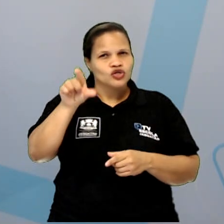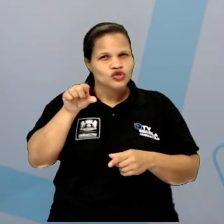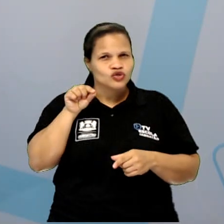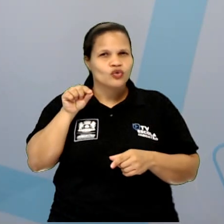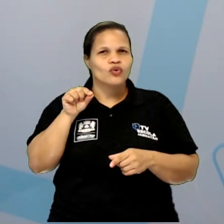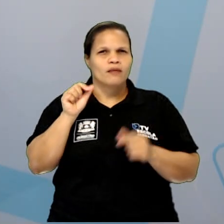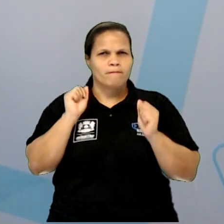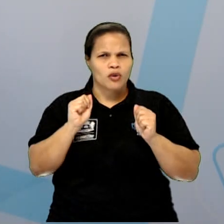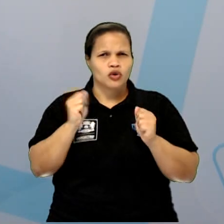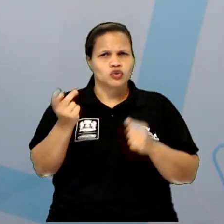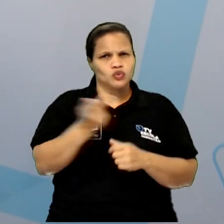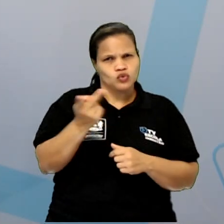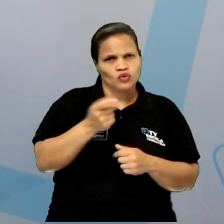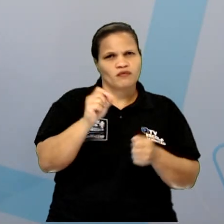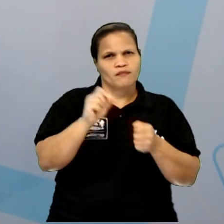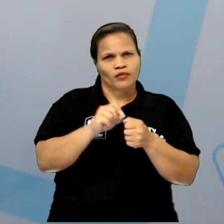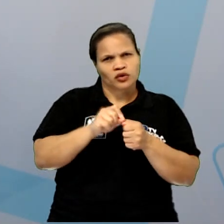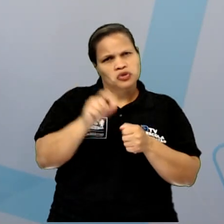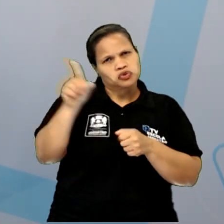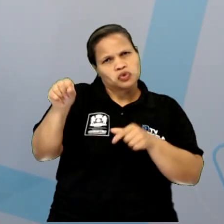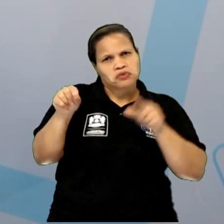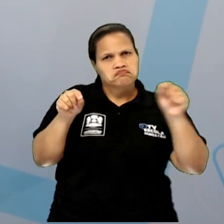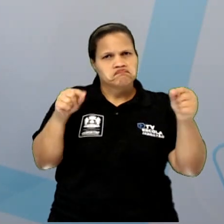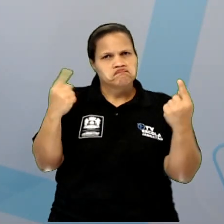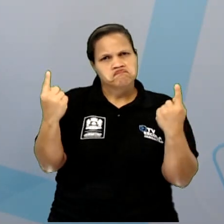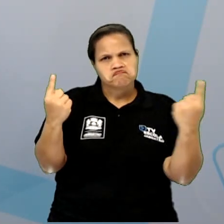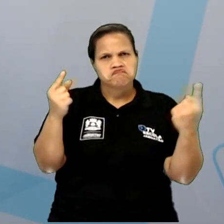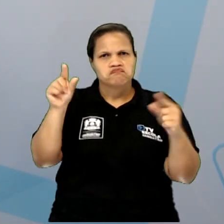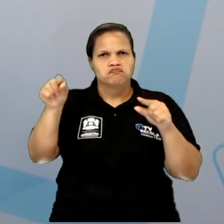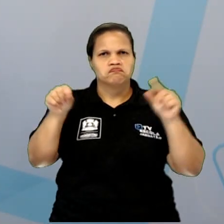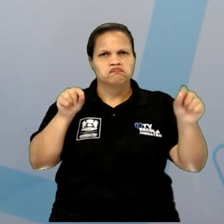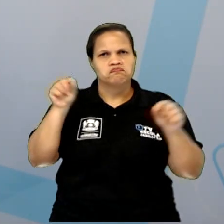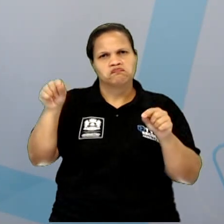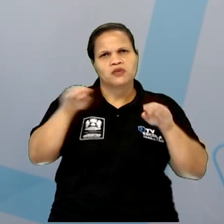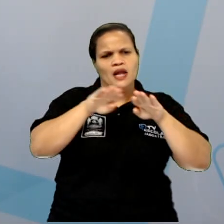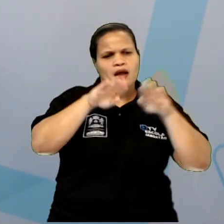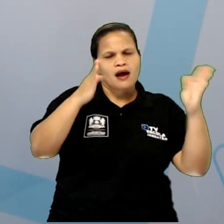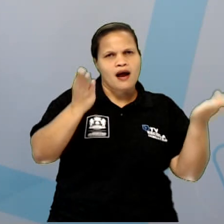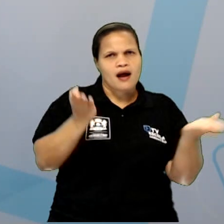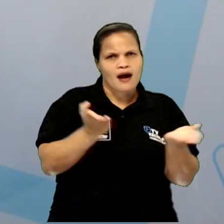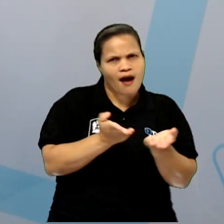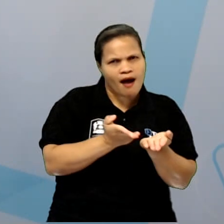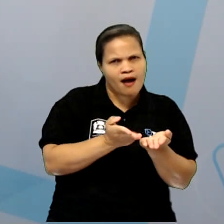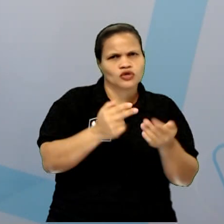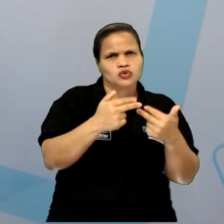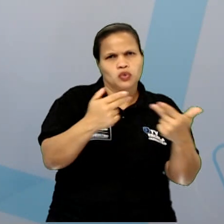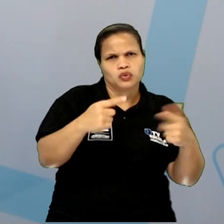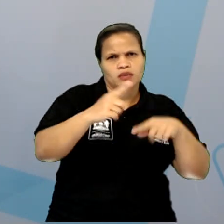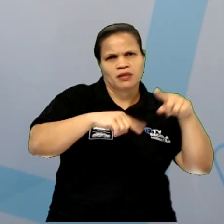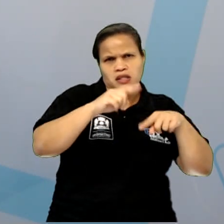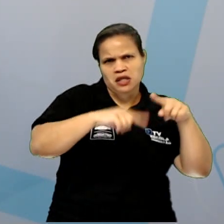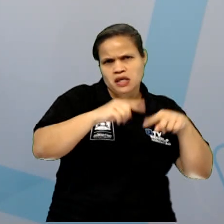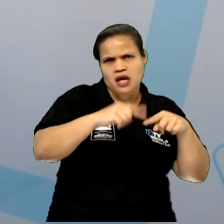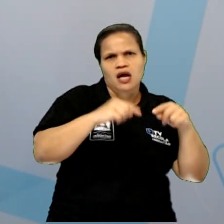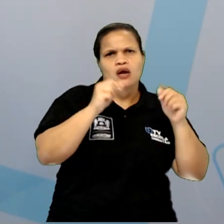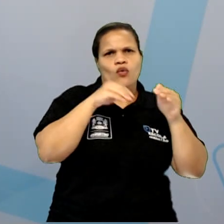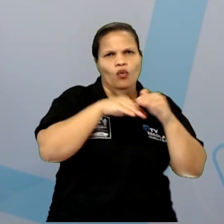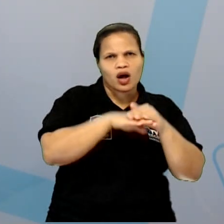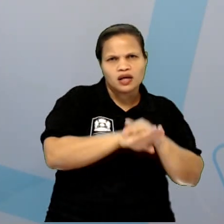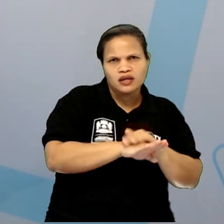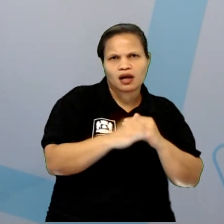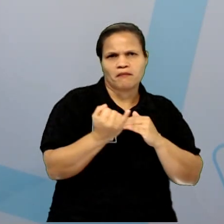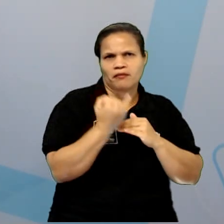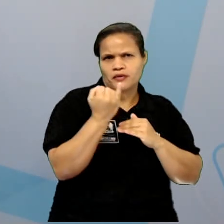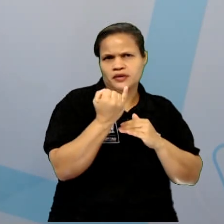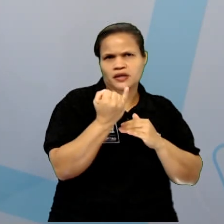vocês podem fazer os dois ou vocês podem escolher. Fazer uma caixa onde vocês vão colocar a história de vocês, guardar objetos pessoais importantes